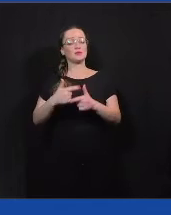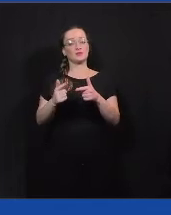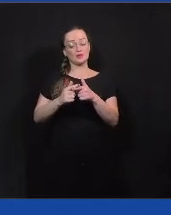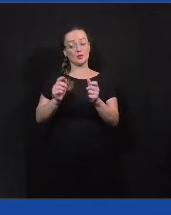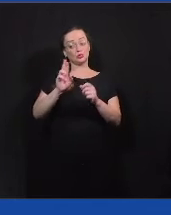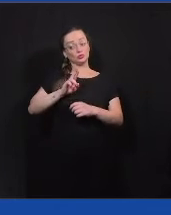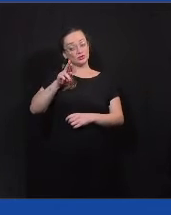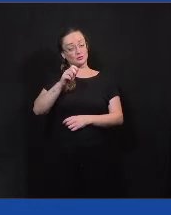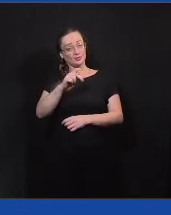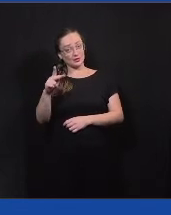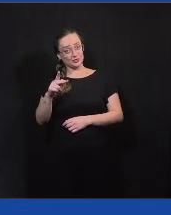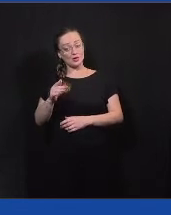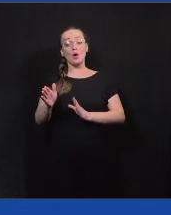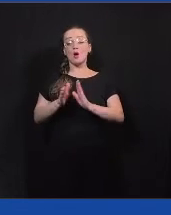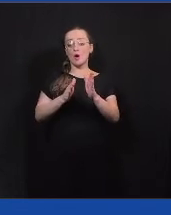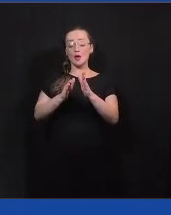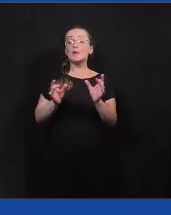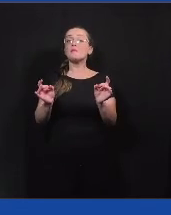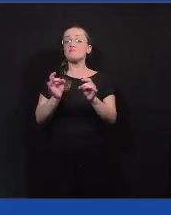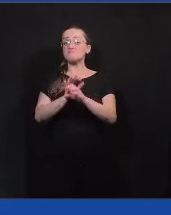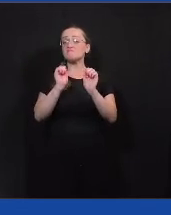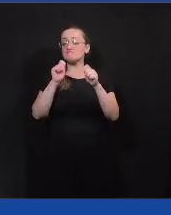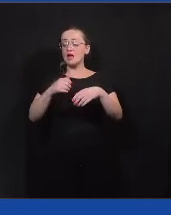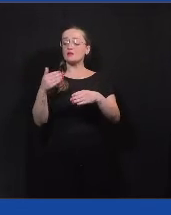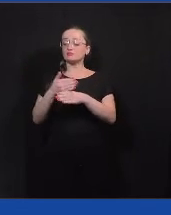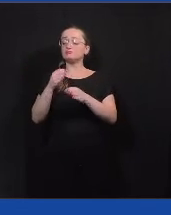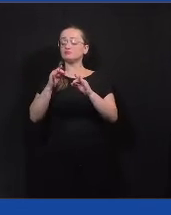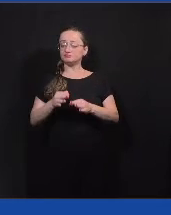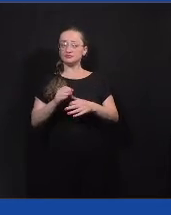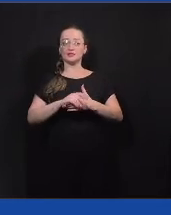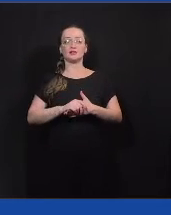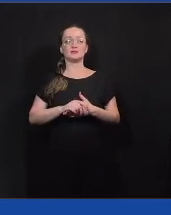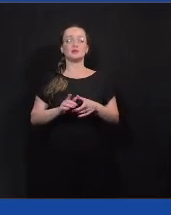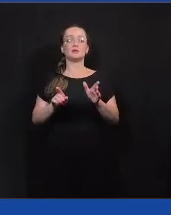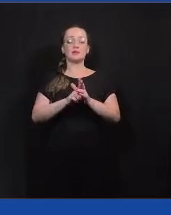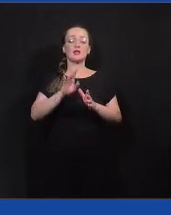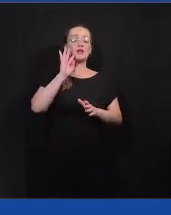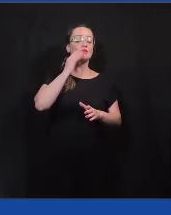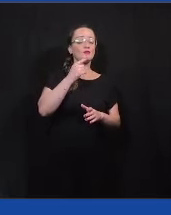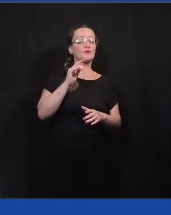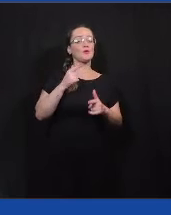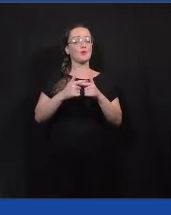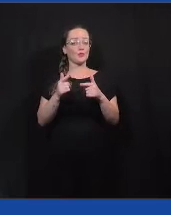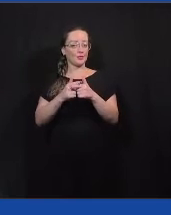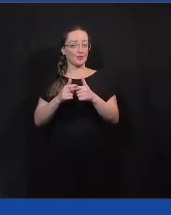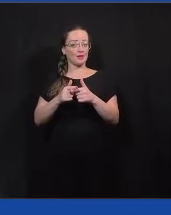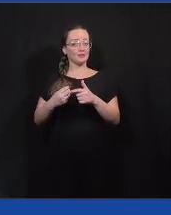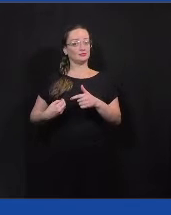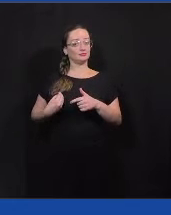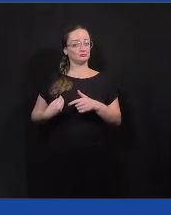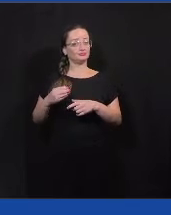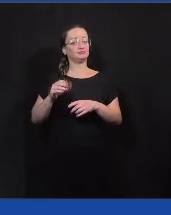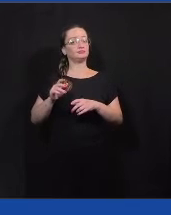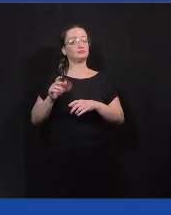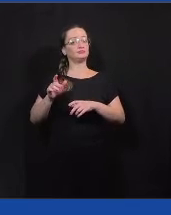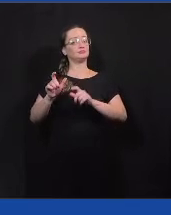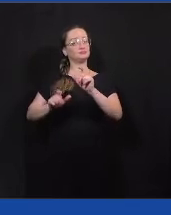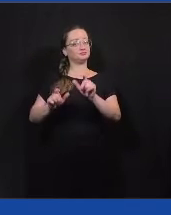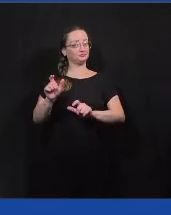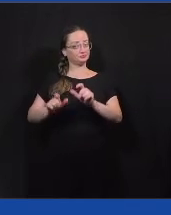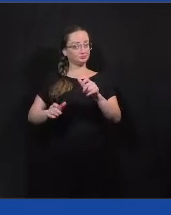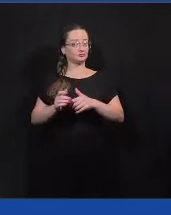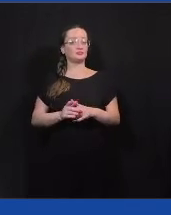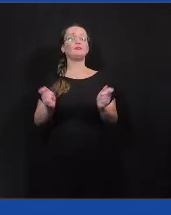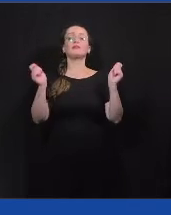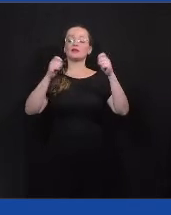completo, tanto de processo de participação até a resolução do problema da vida da pessoa, e a gente consegue trazer isso tudo através